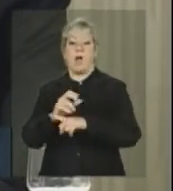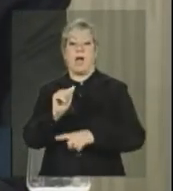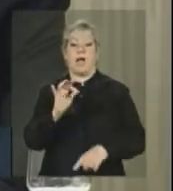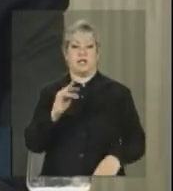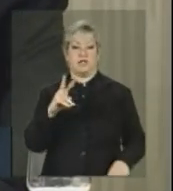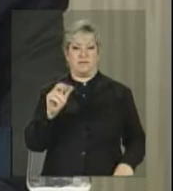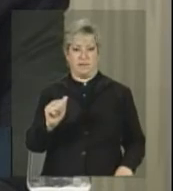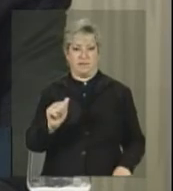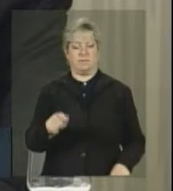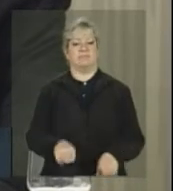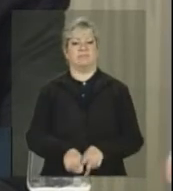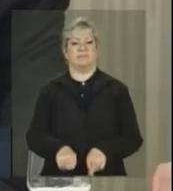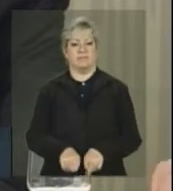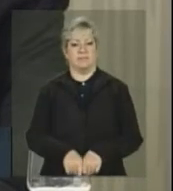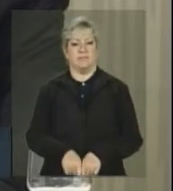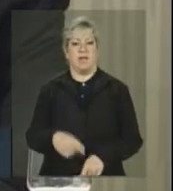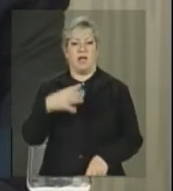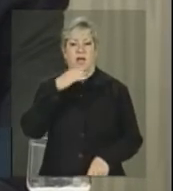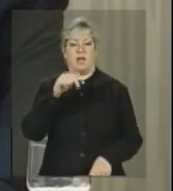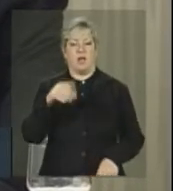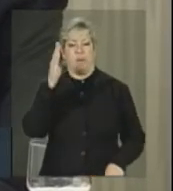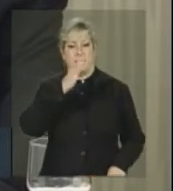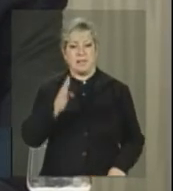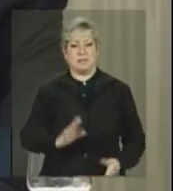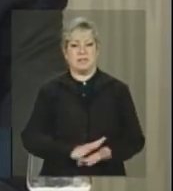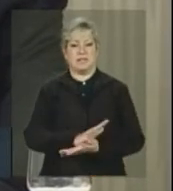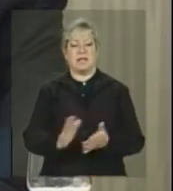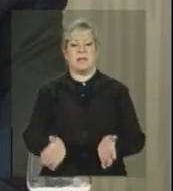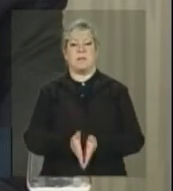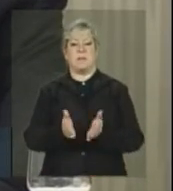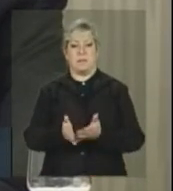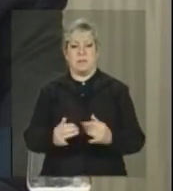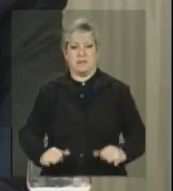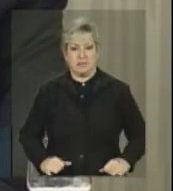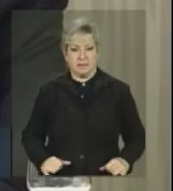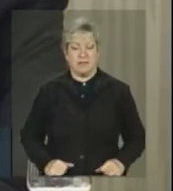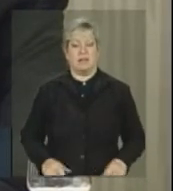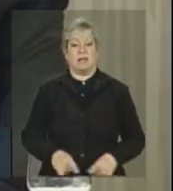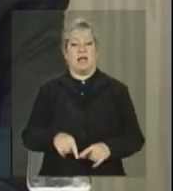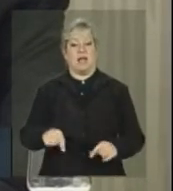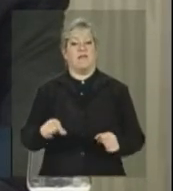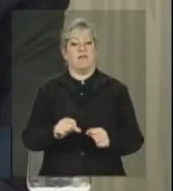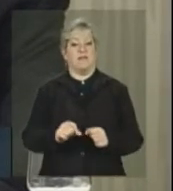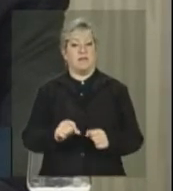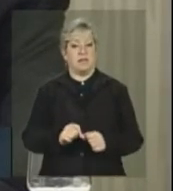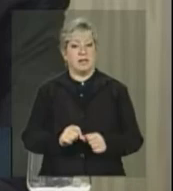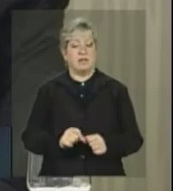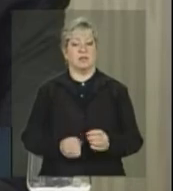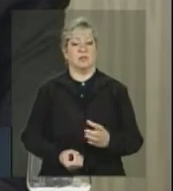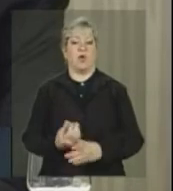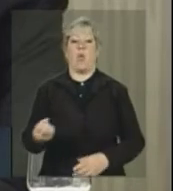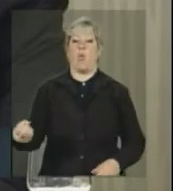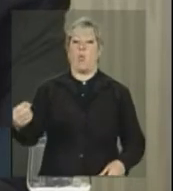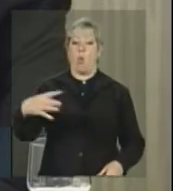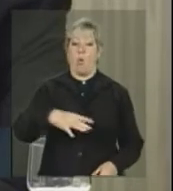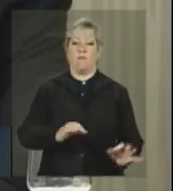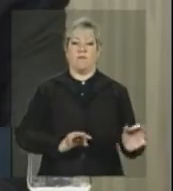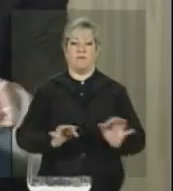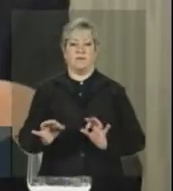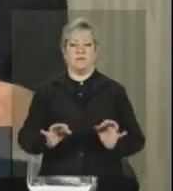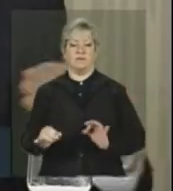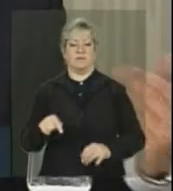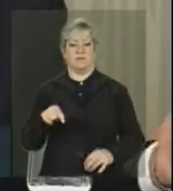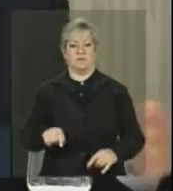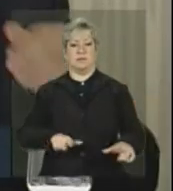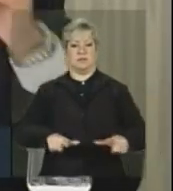acho que também a mobilização do Brasil sem miséria gerou a criação de novas formas de organizar os serviços